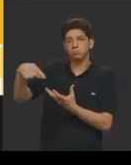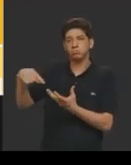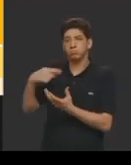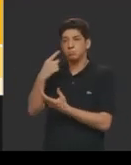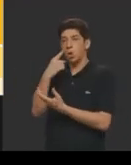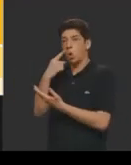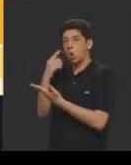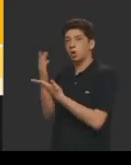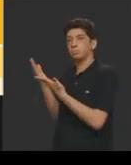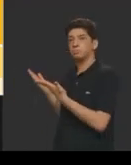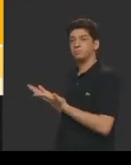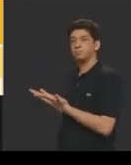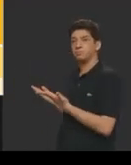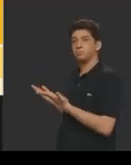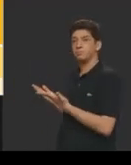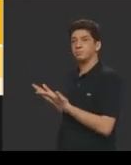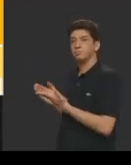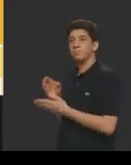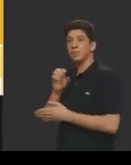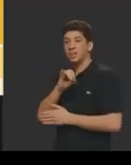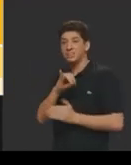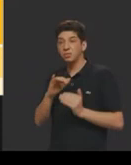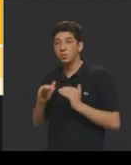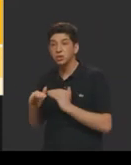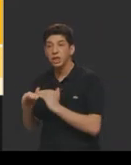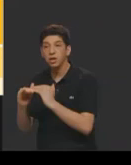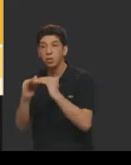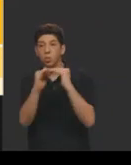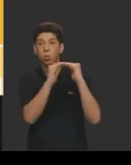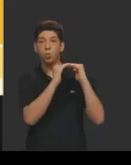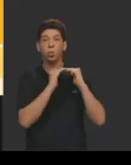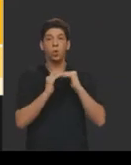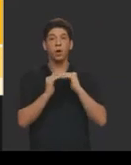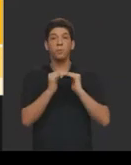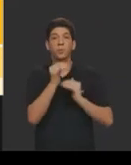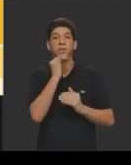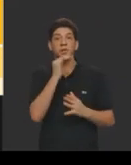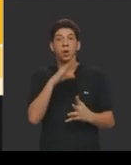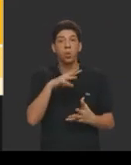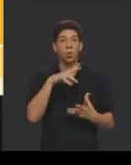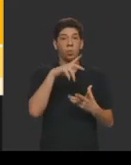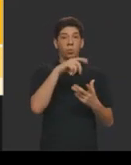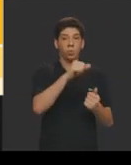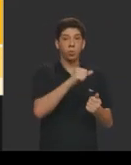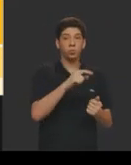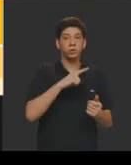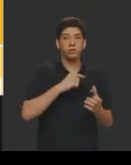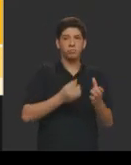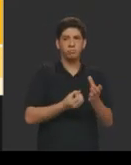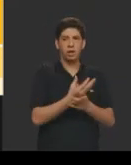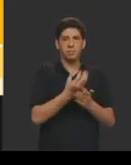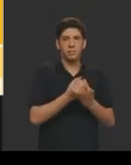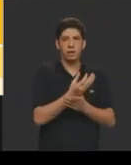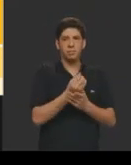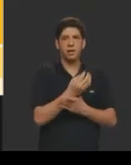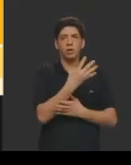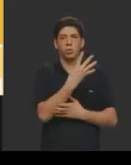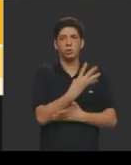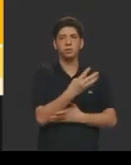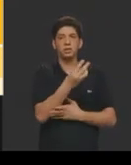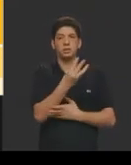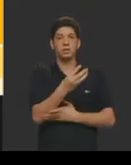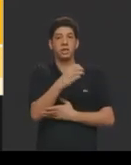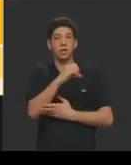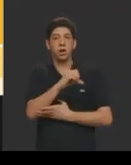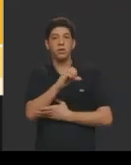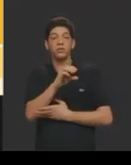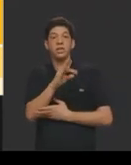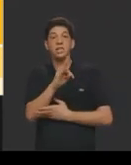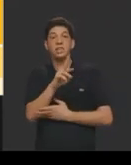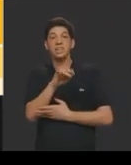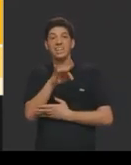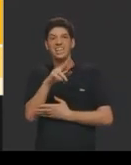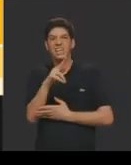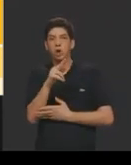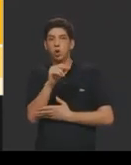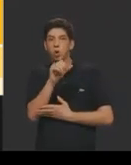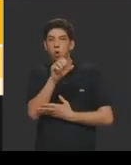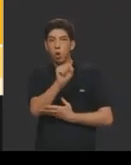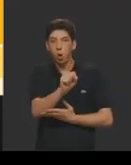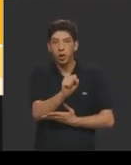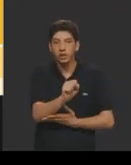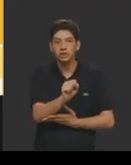dividida de forma econômica, por exemplo, o mundo, ele produziu 439 trilhões de reais